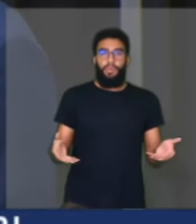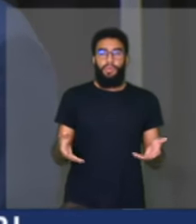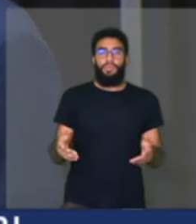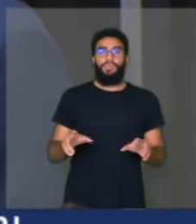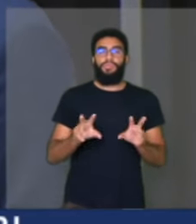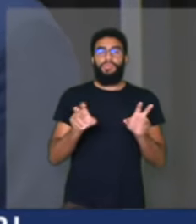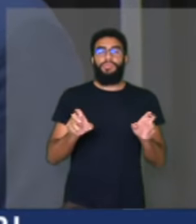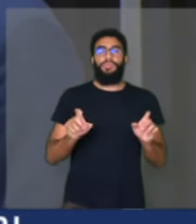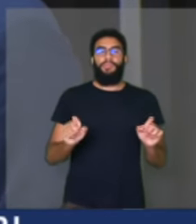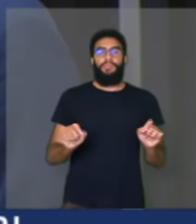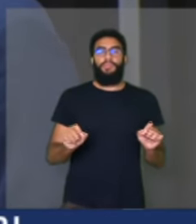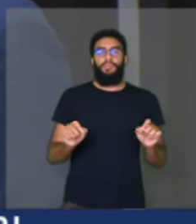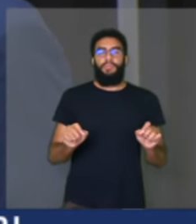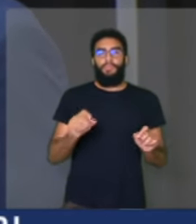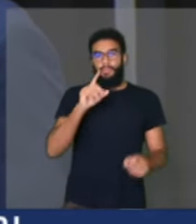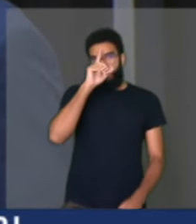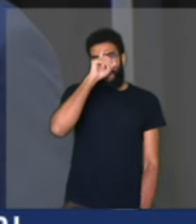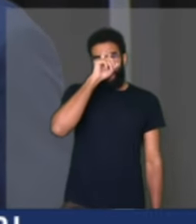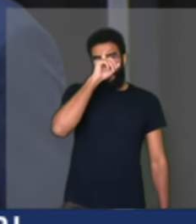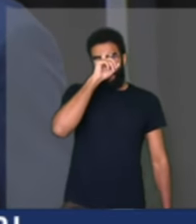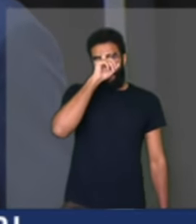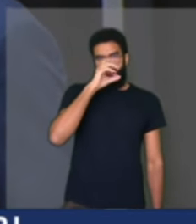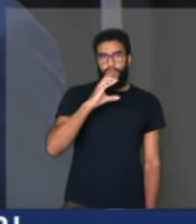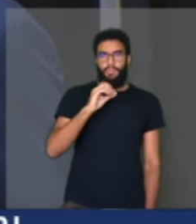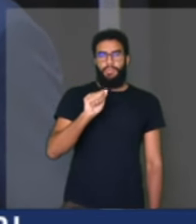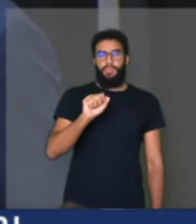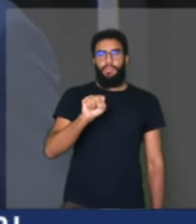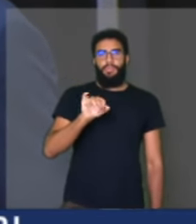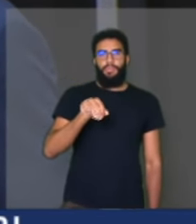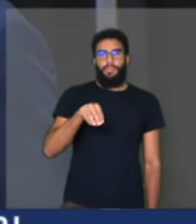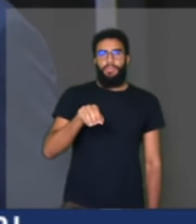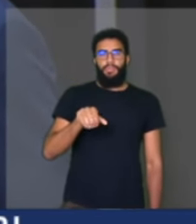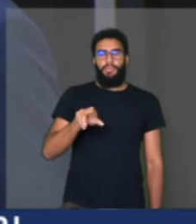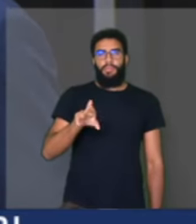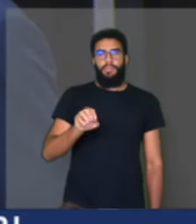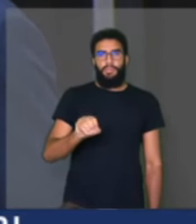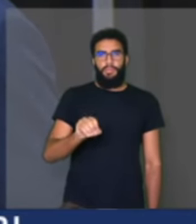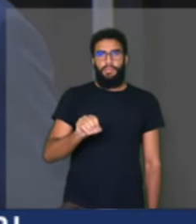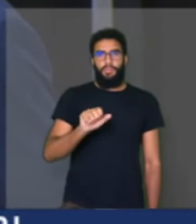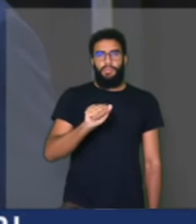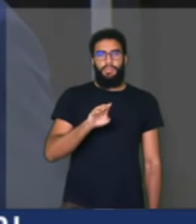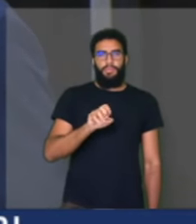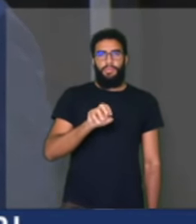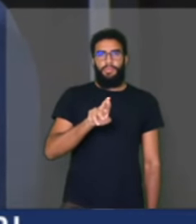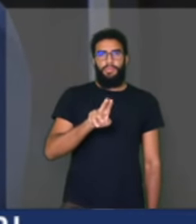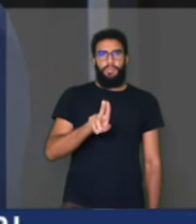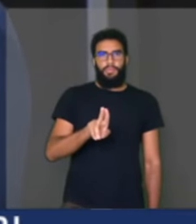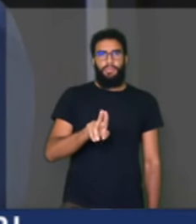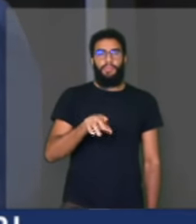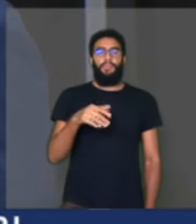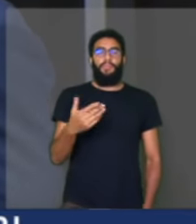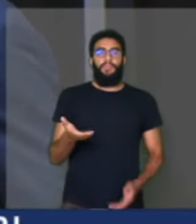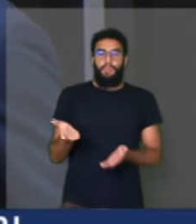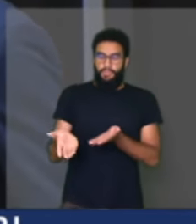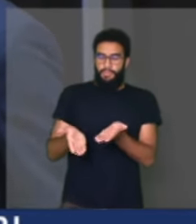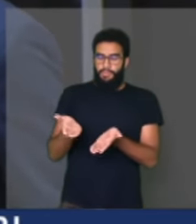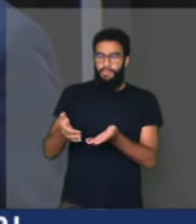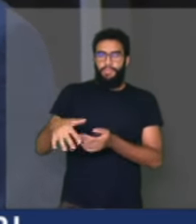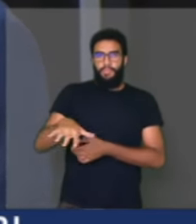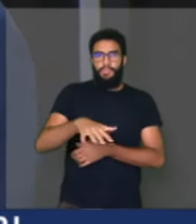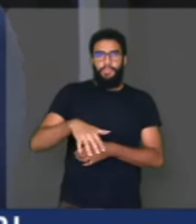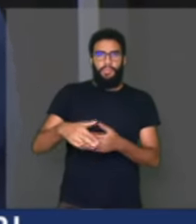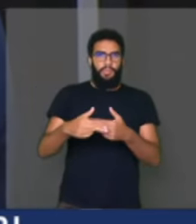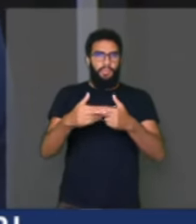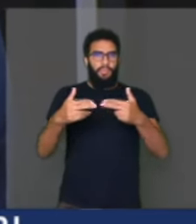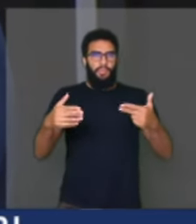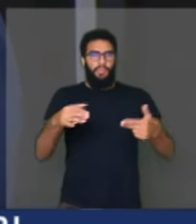Regional de Casimiro de Abreu, que fica no distrito de Barra de São João. E atende Rio das Ostras, Cabo